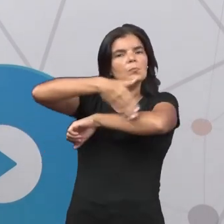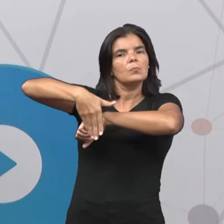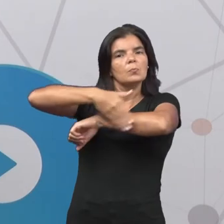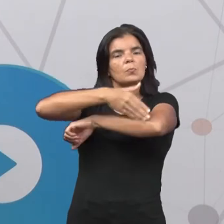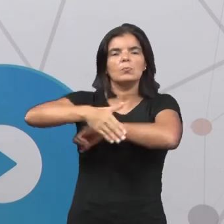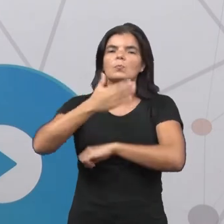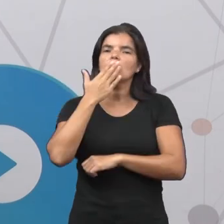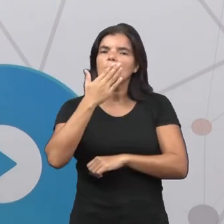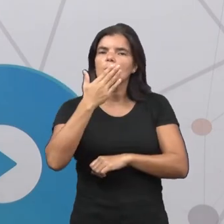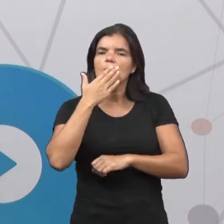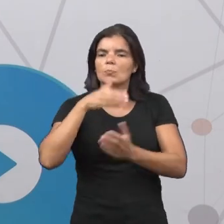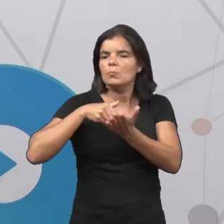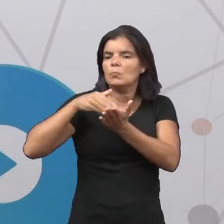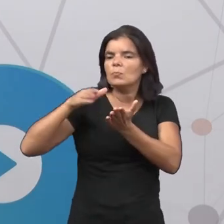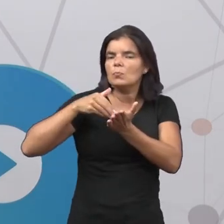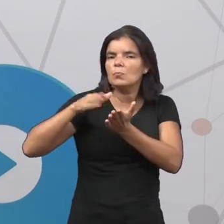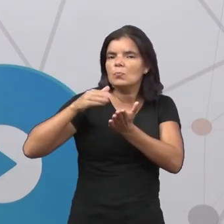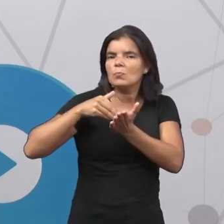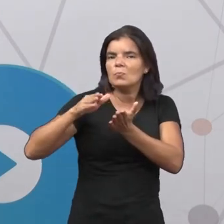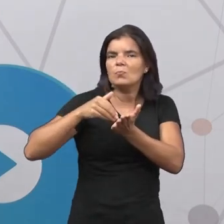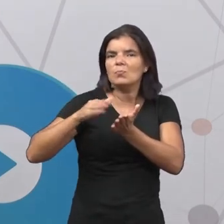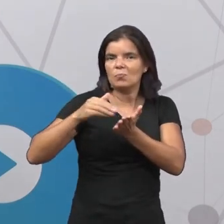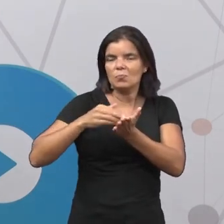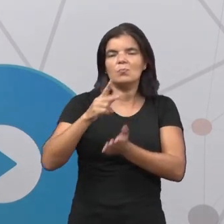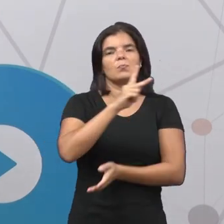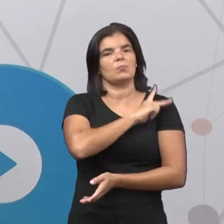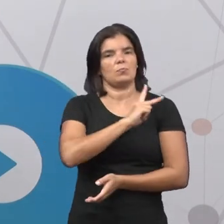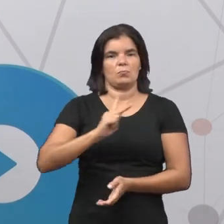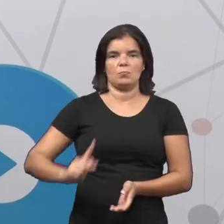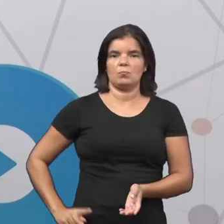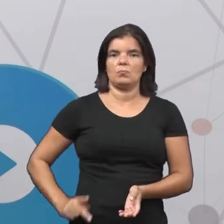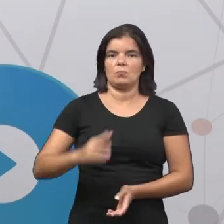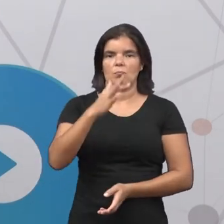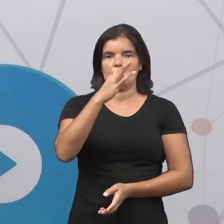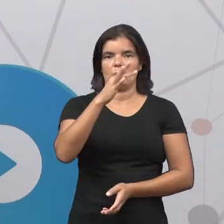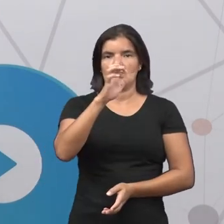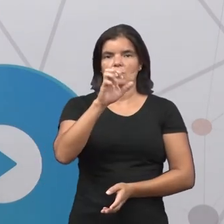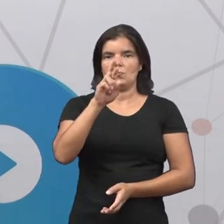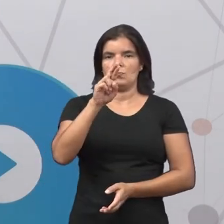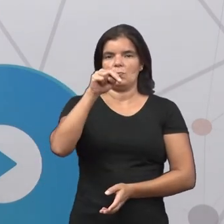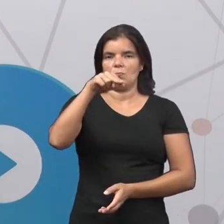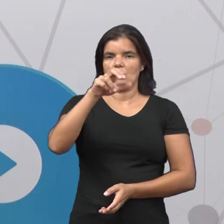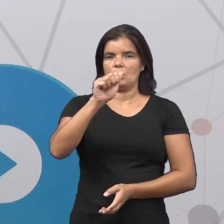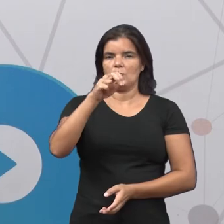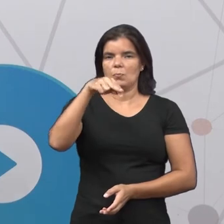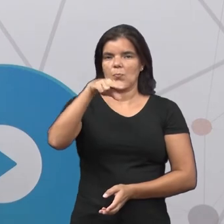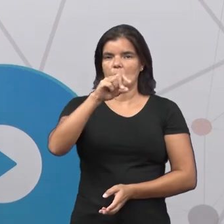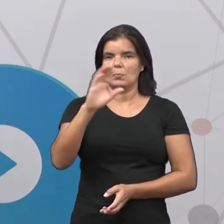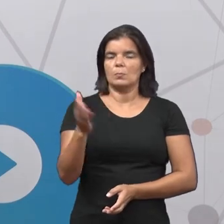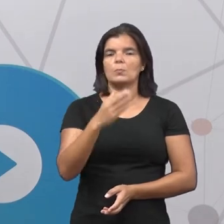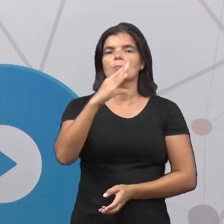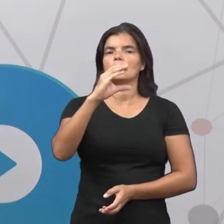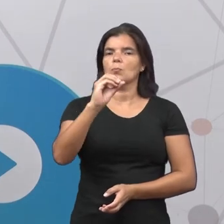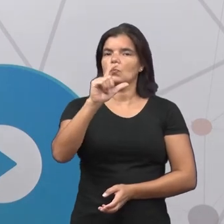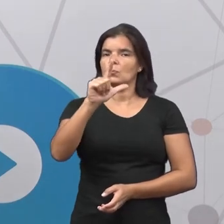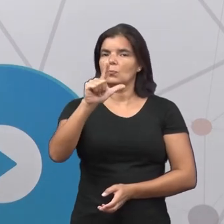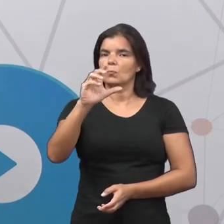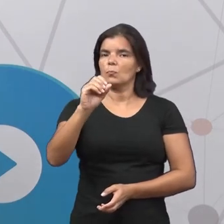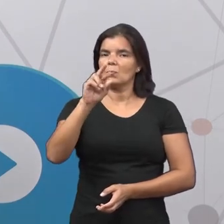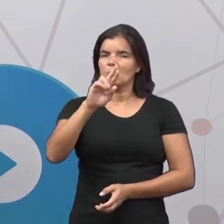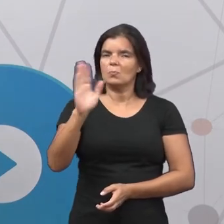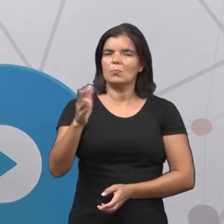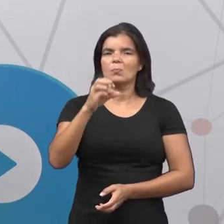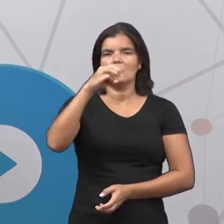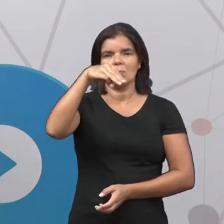pedir o impeachment do até então presidente Fernando Collor de Mello. Ou seja, Fernando Collor de